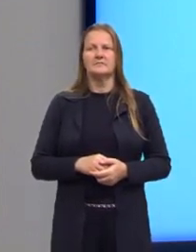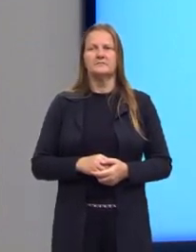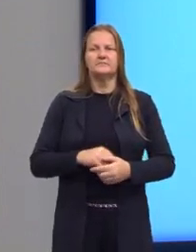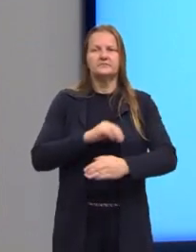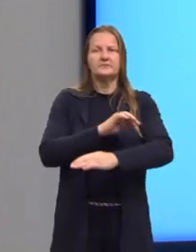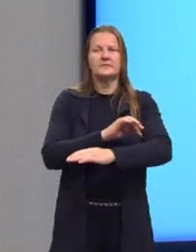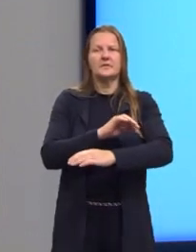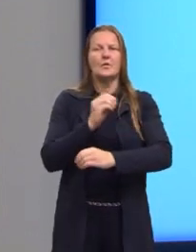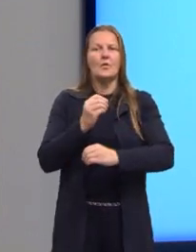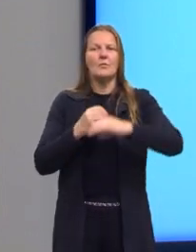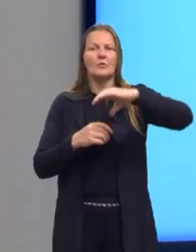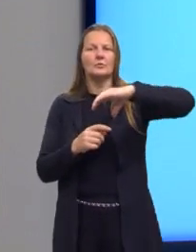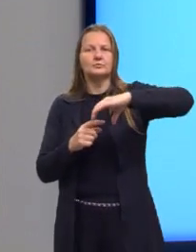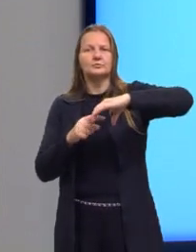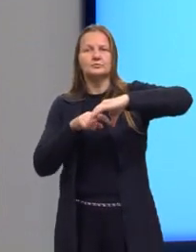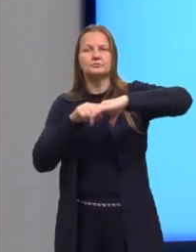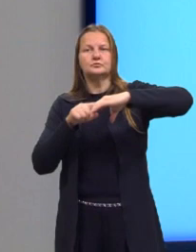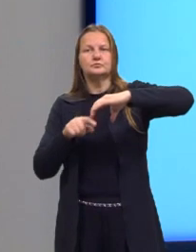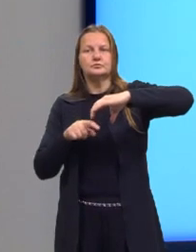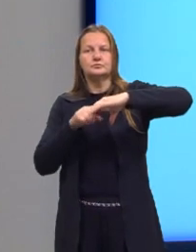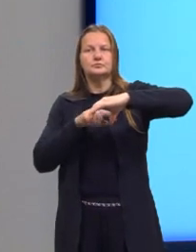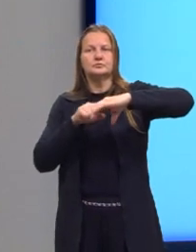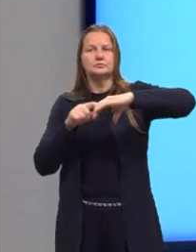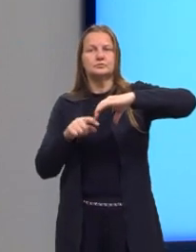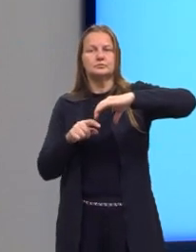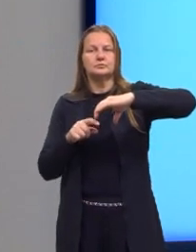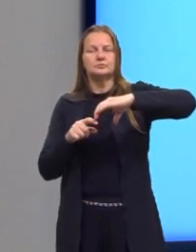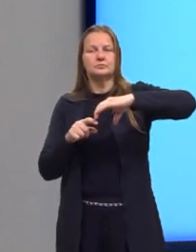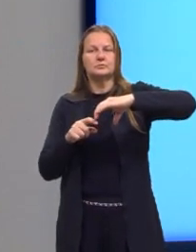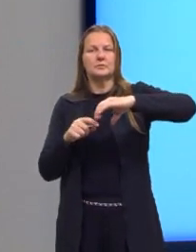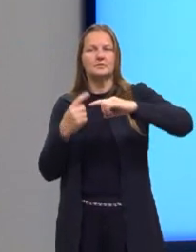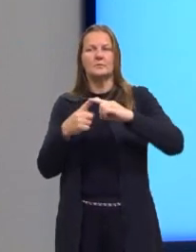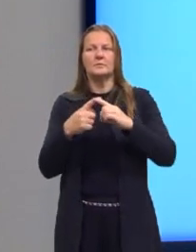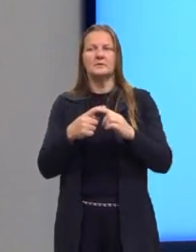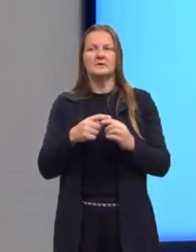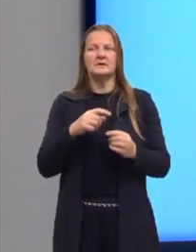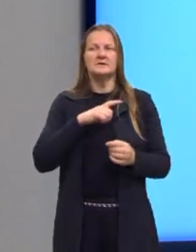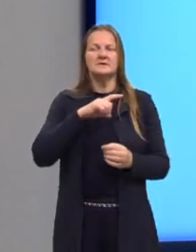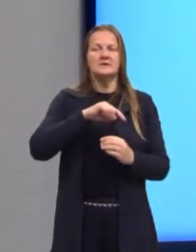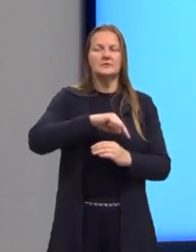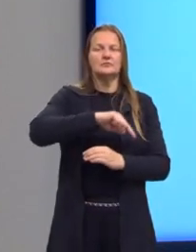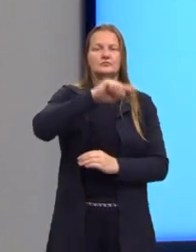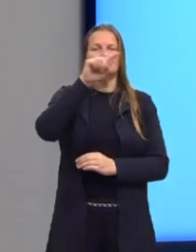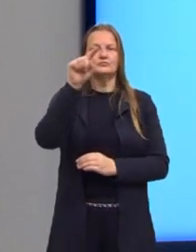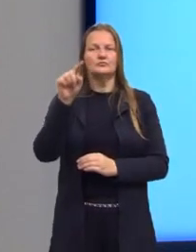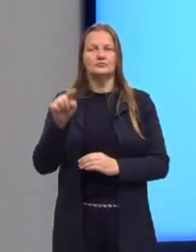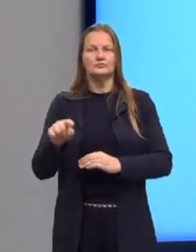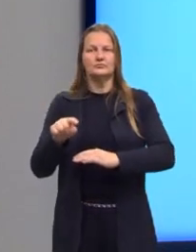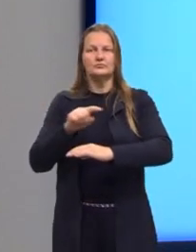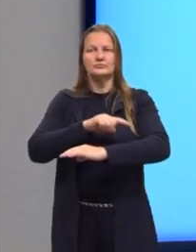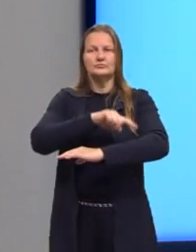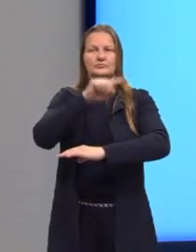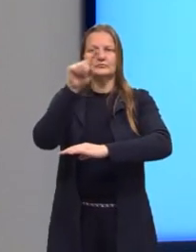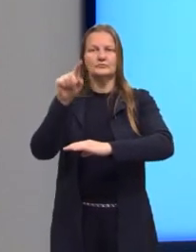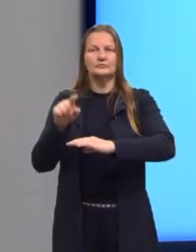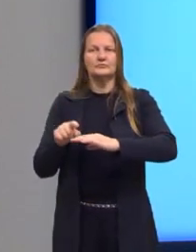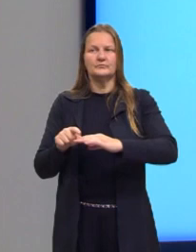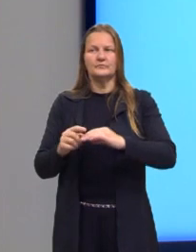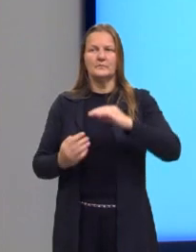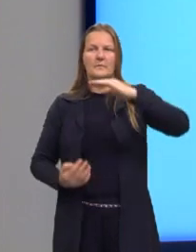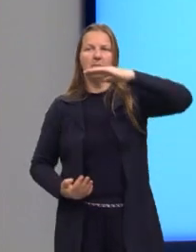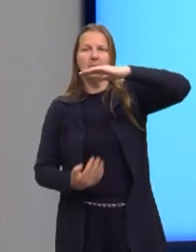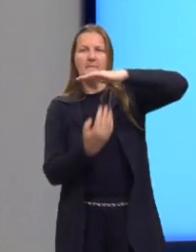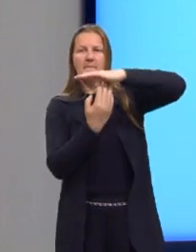concavidade da parábola, a abertura dela, está para baixo. Porque quando nós temos a concavidade para baixo, nós temos um ponto de